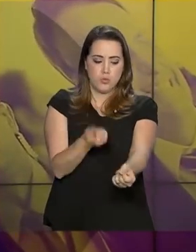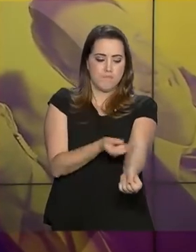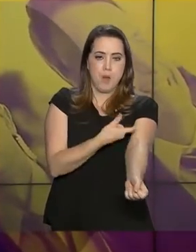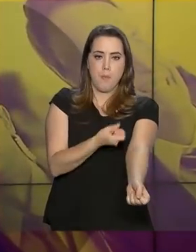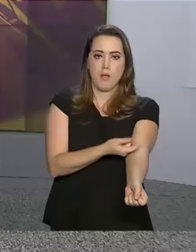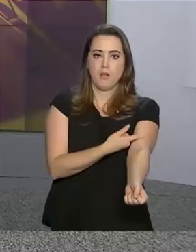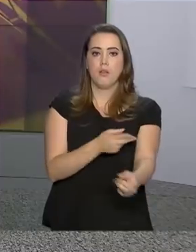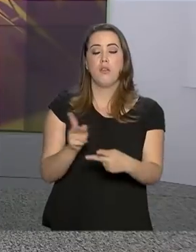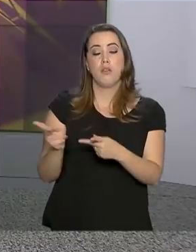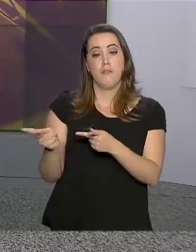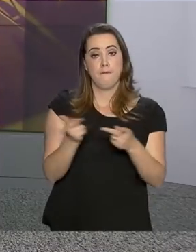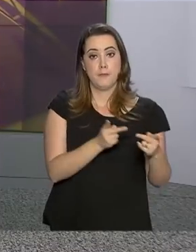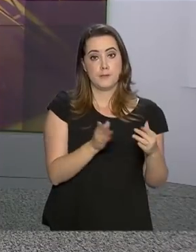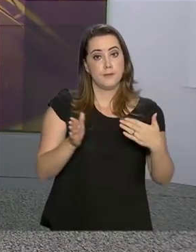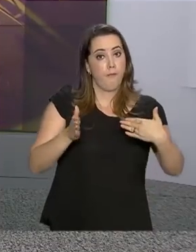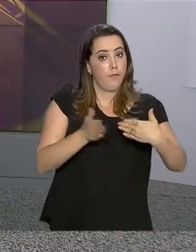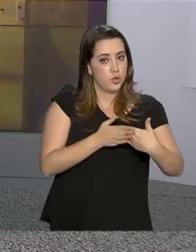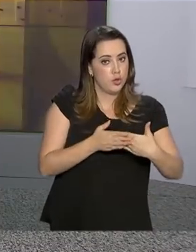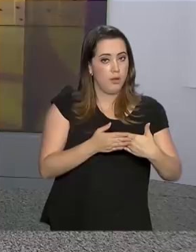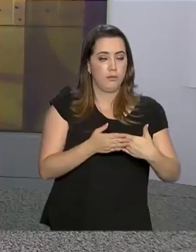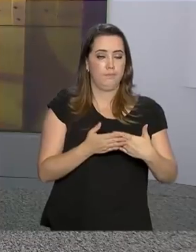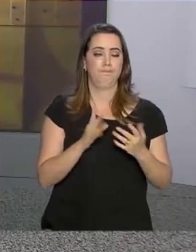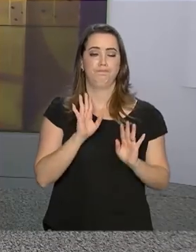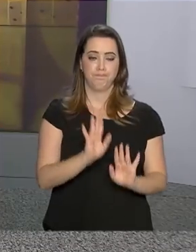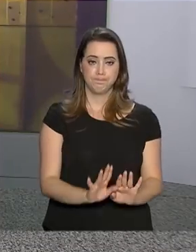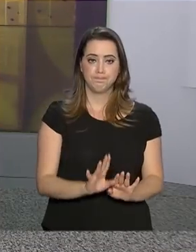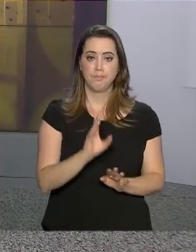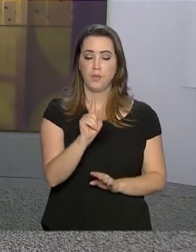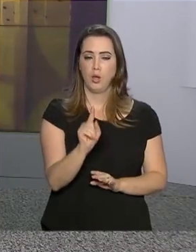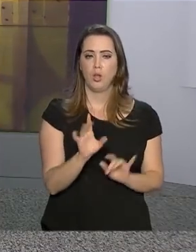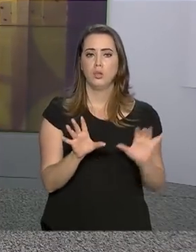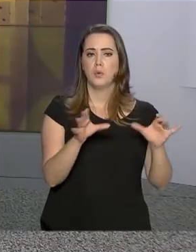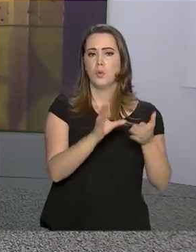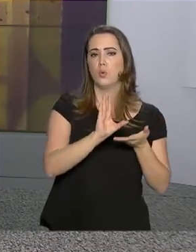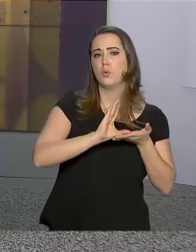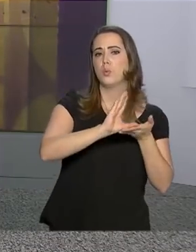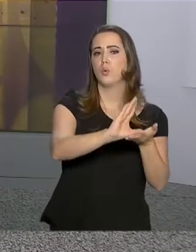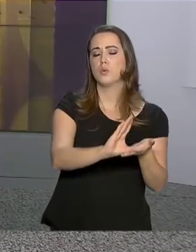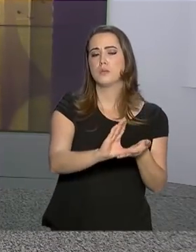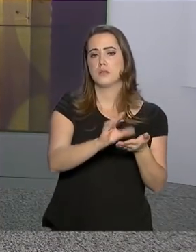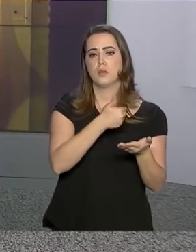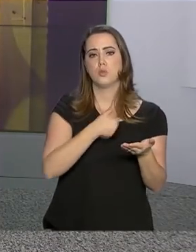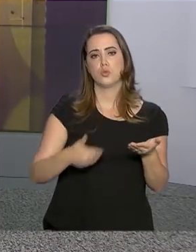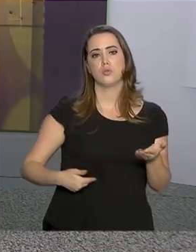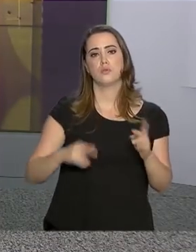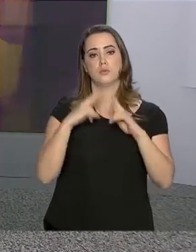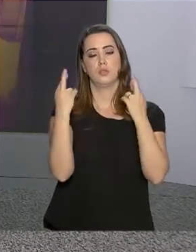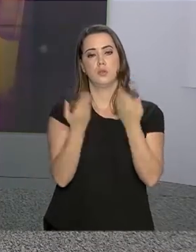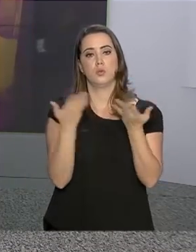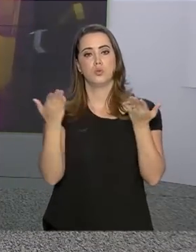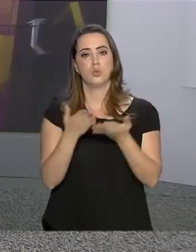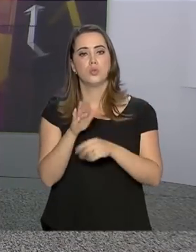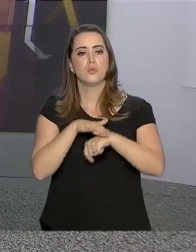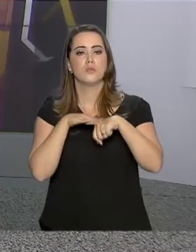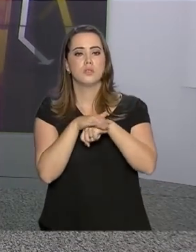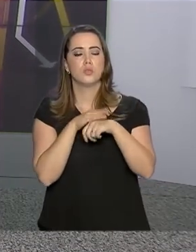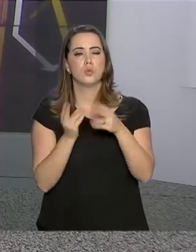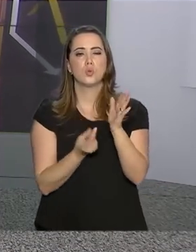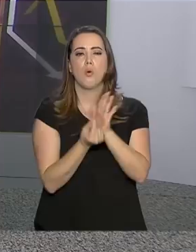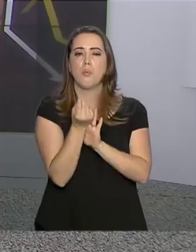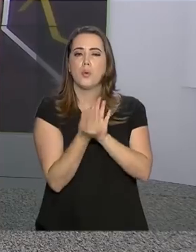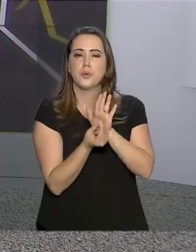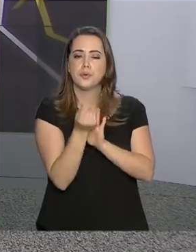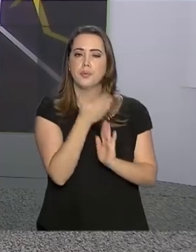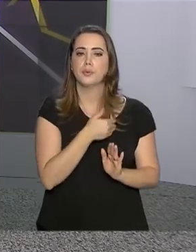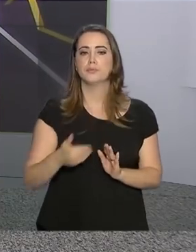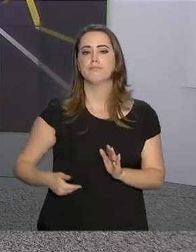restritas. O porta-voz informou também que o Conselho de Governo, na reunião de hoje, conversou sobre os orçamentos do governo